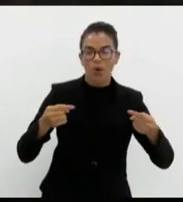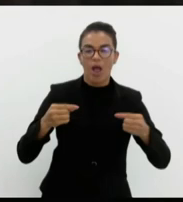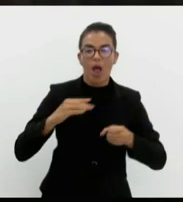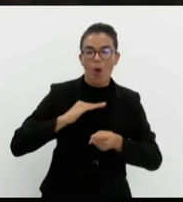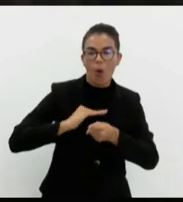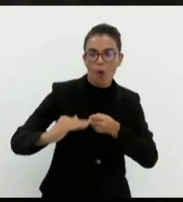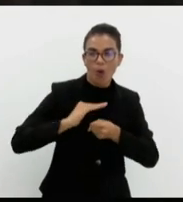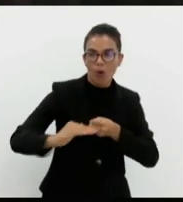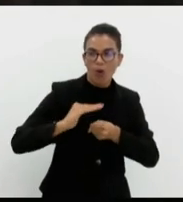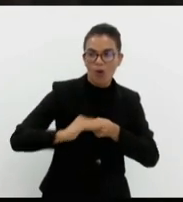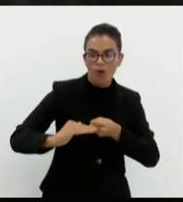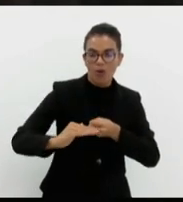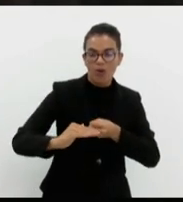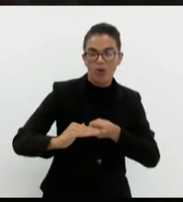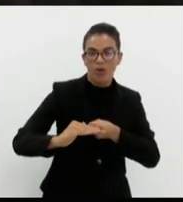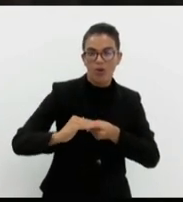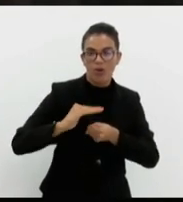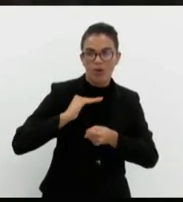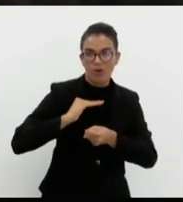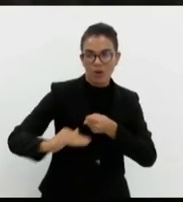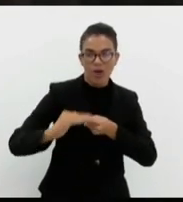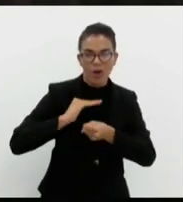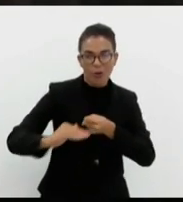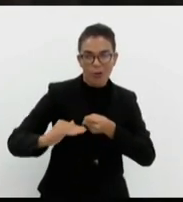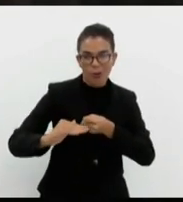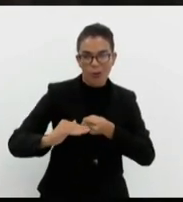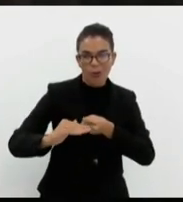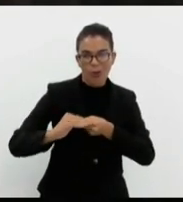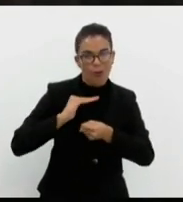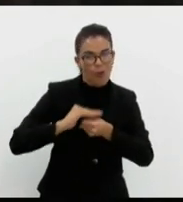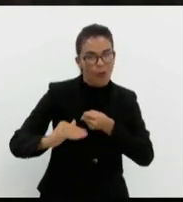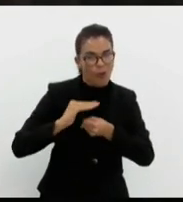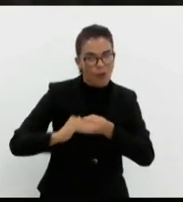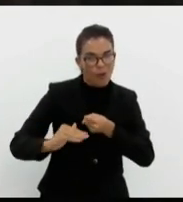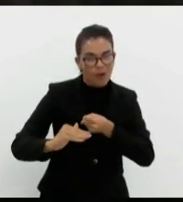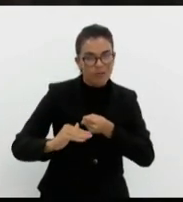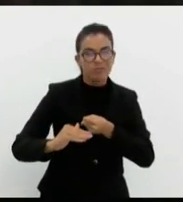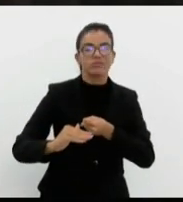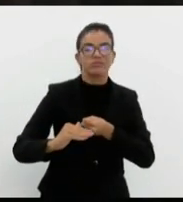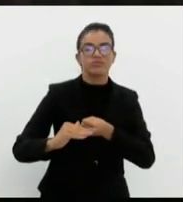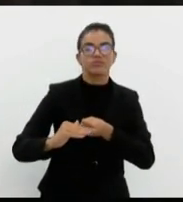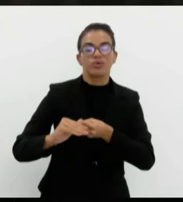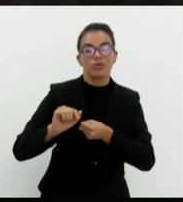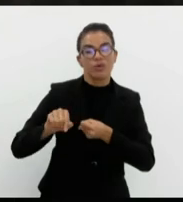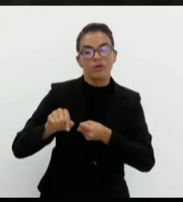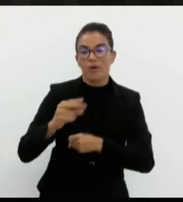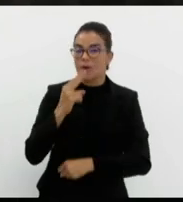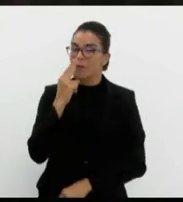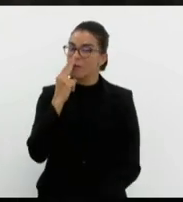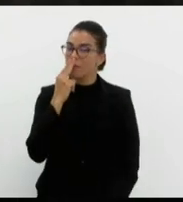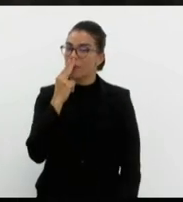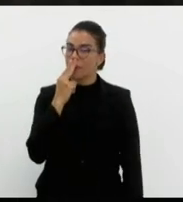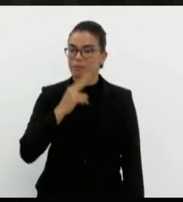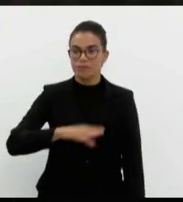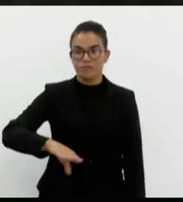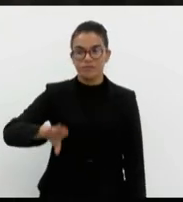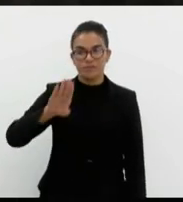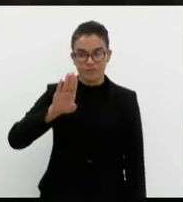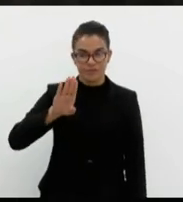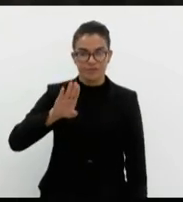peraí, gente, comparar ao holocausto promovido por Hitler e os